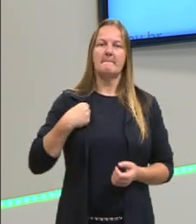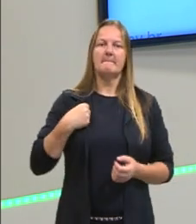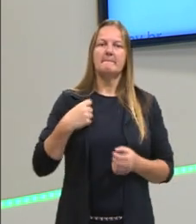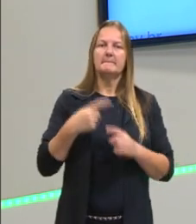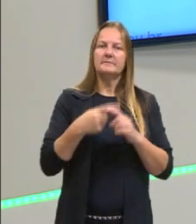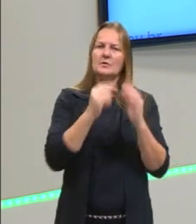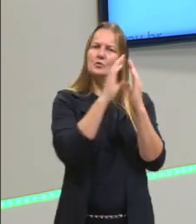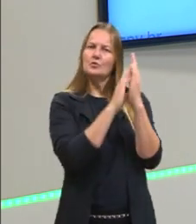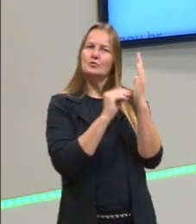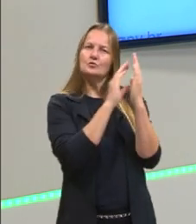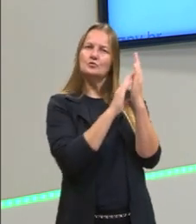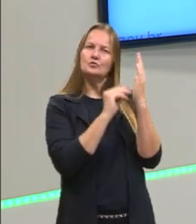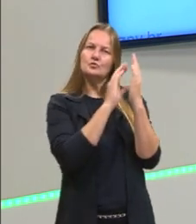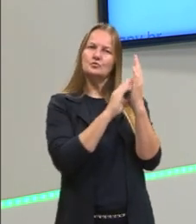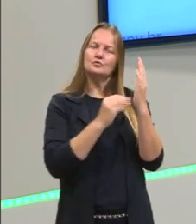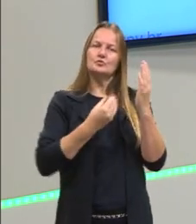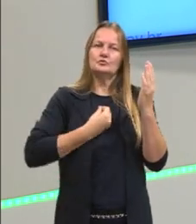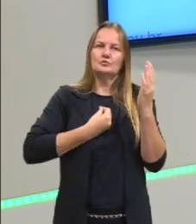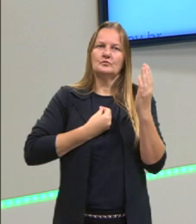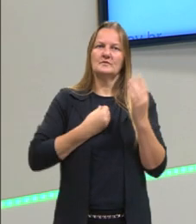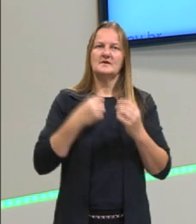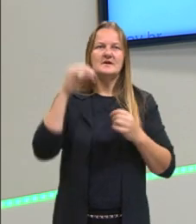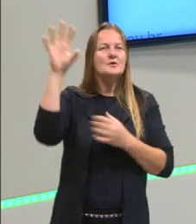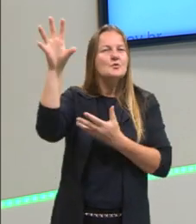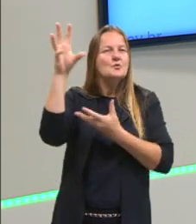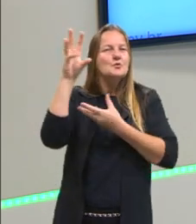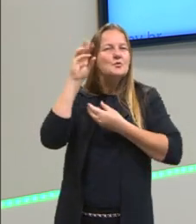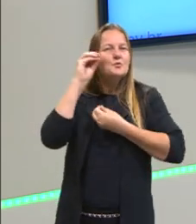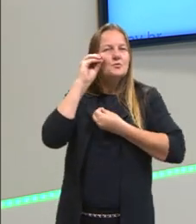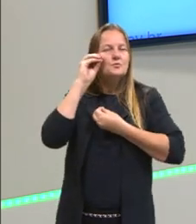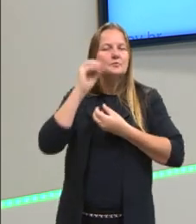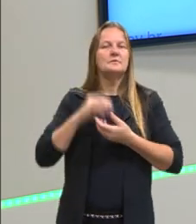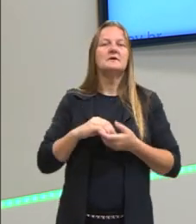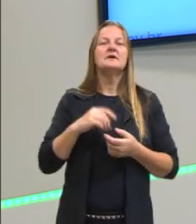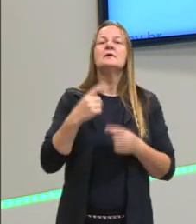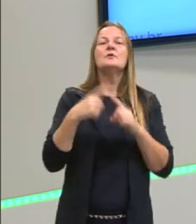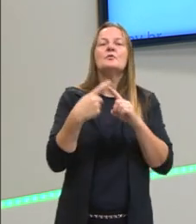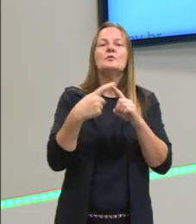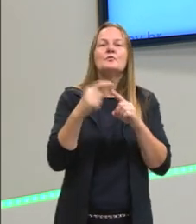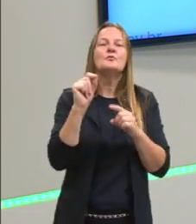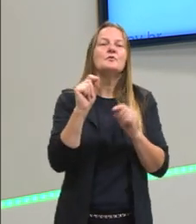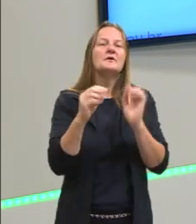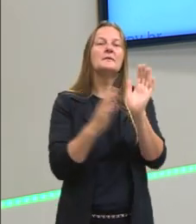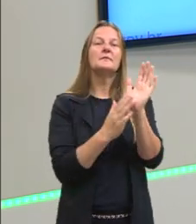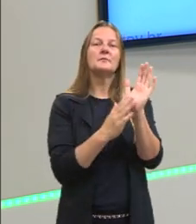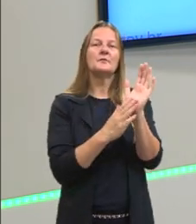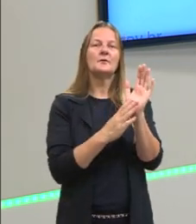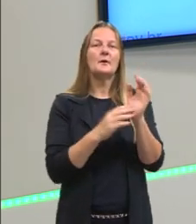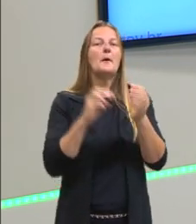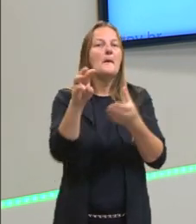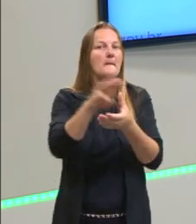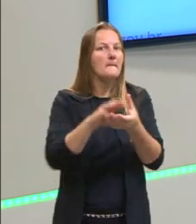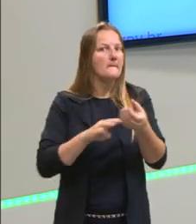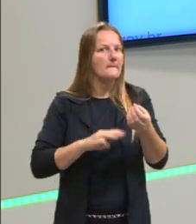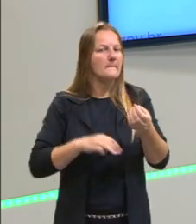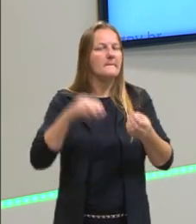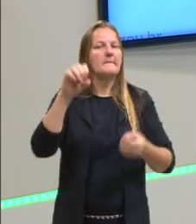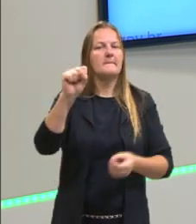seu grande professor. Então o que o Platão propõe? Através do método socrático,